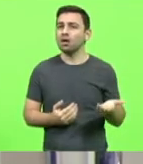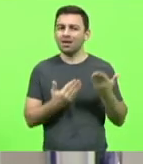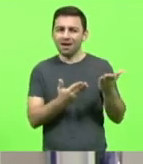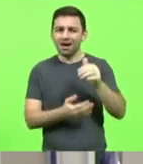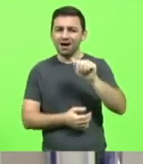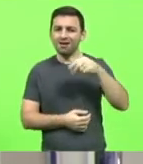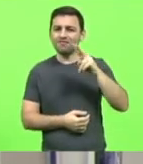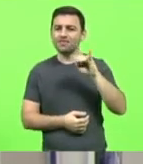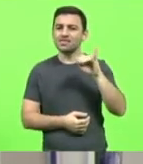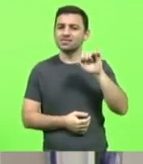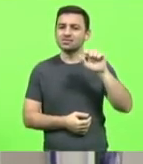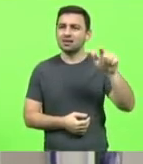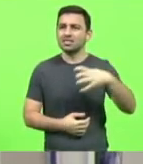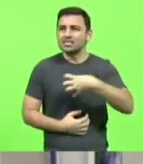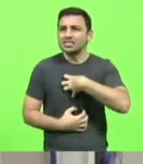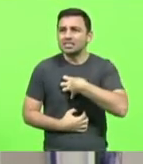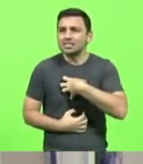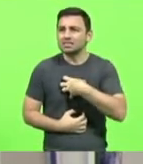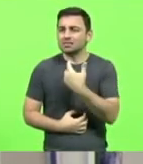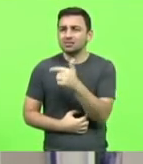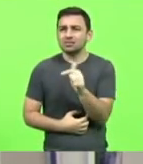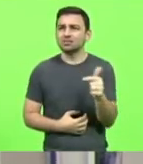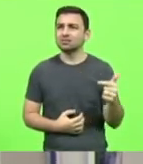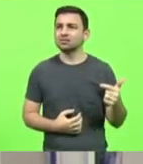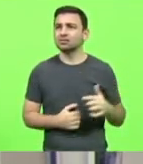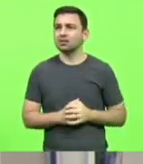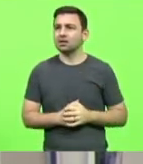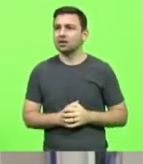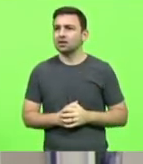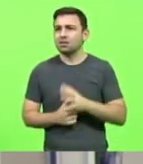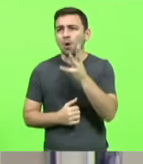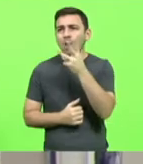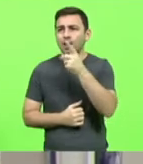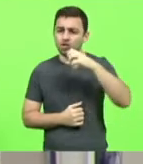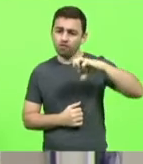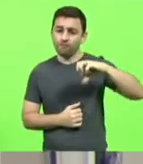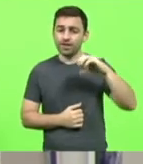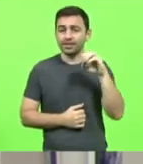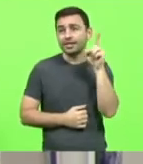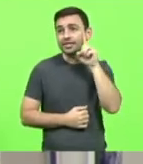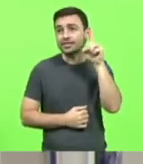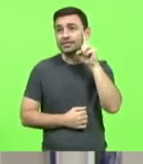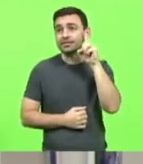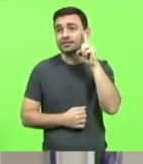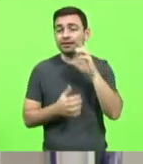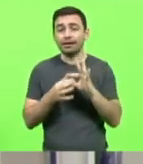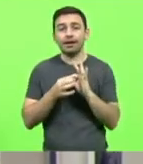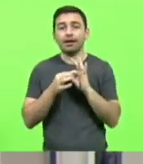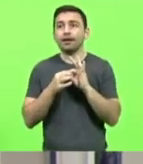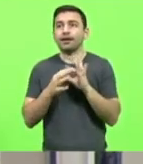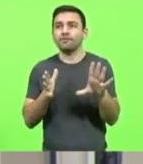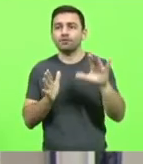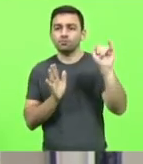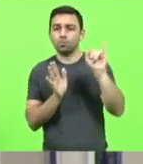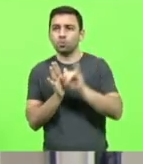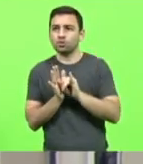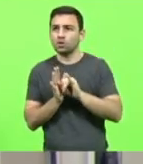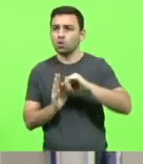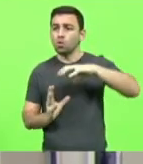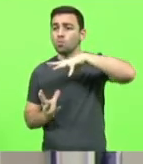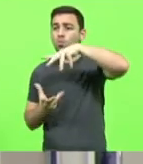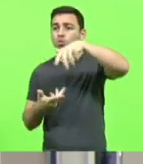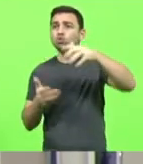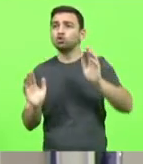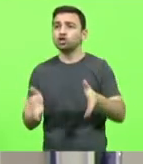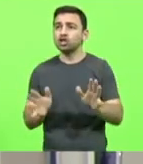insensível ao ponto de levar 90 dias para liberar a importação de um medicamento que o mundo inteiro está